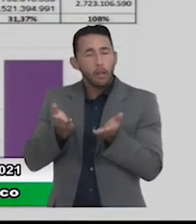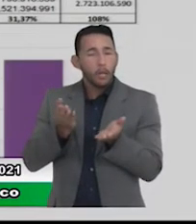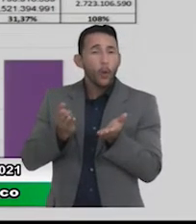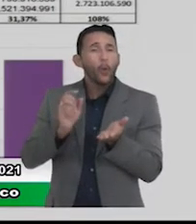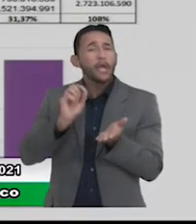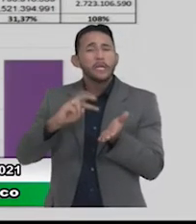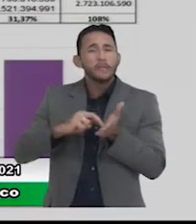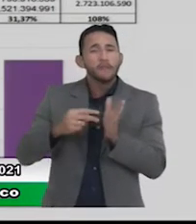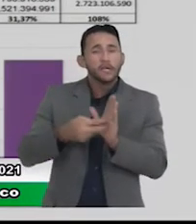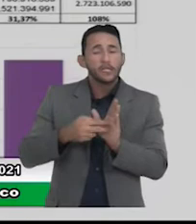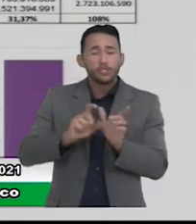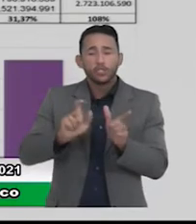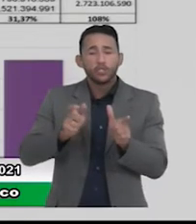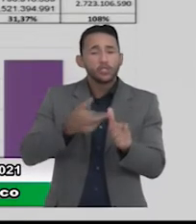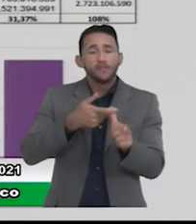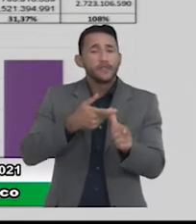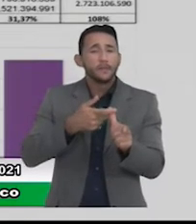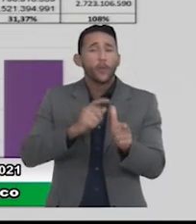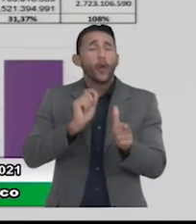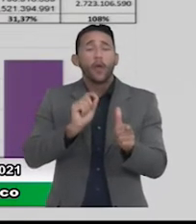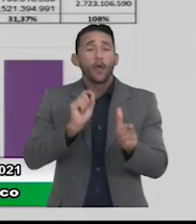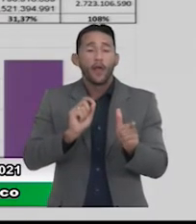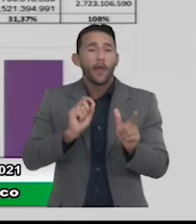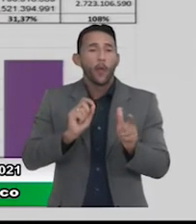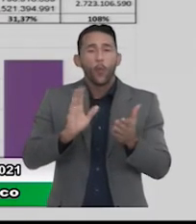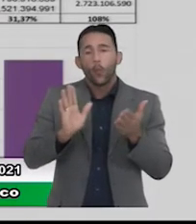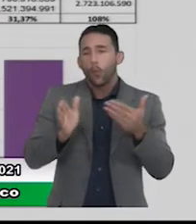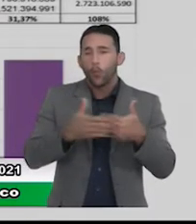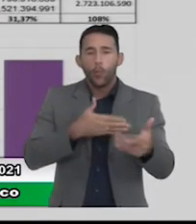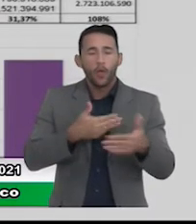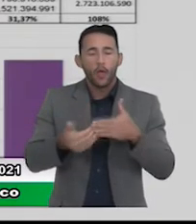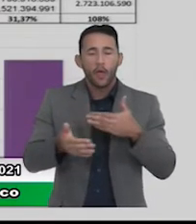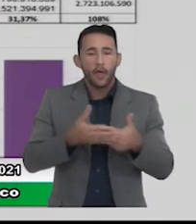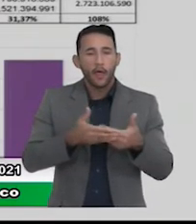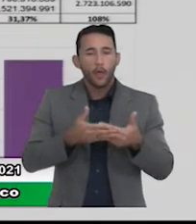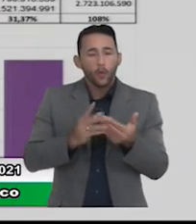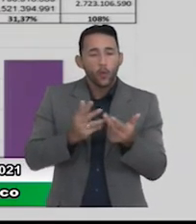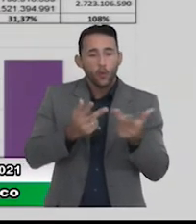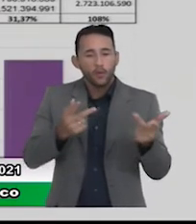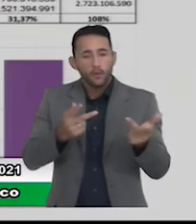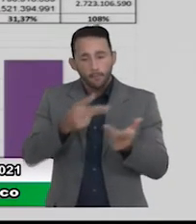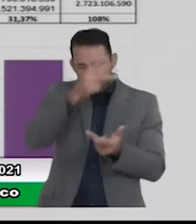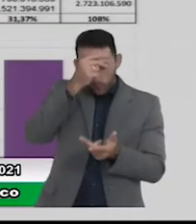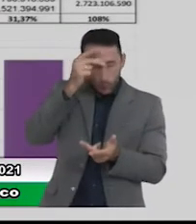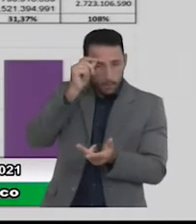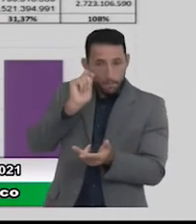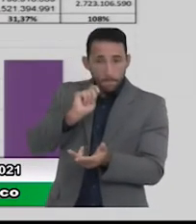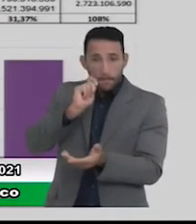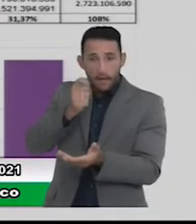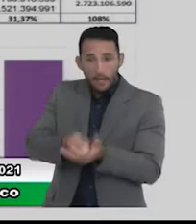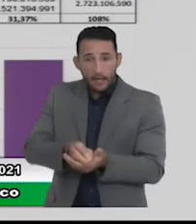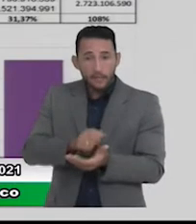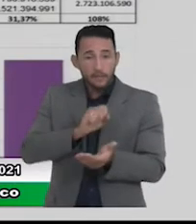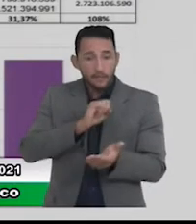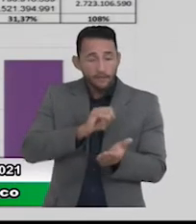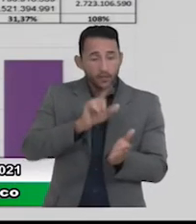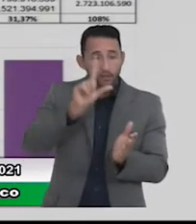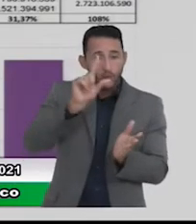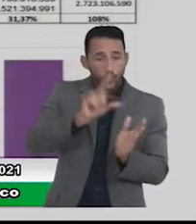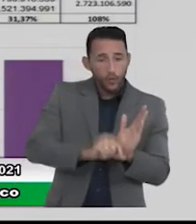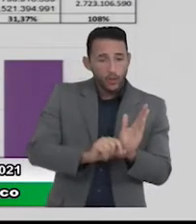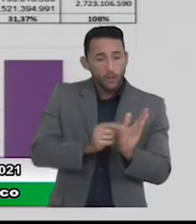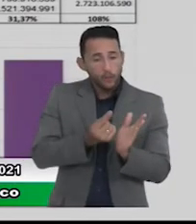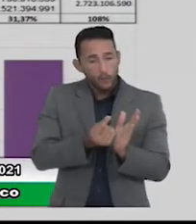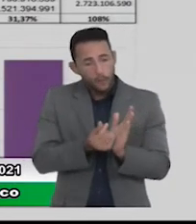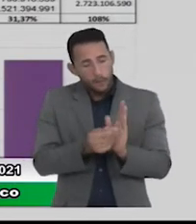é a dívida? é toda a dívida da prefeitura deduzida as disponibilidades de caixa aplicações financeiras e demais